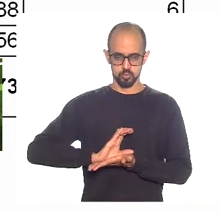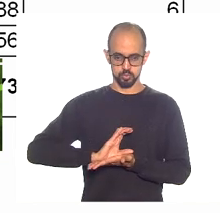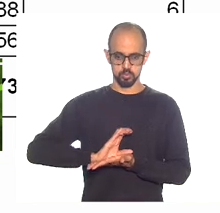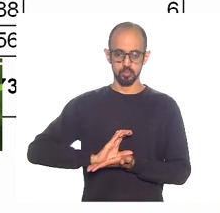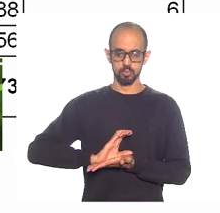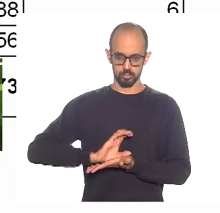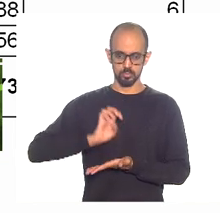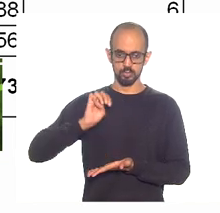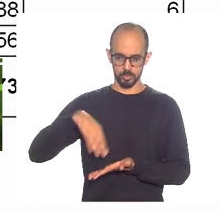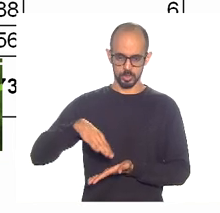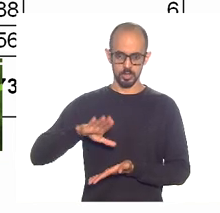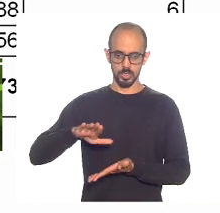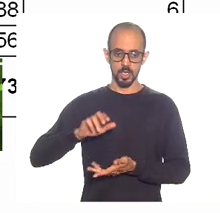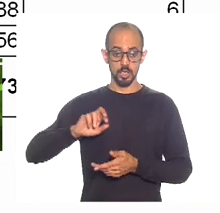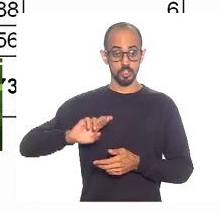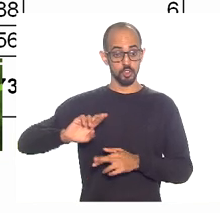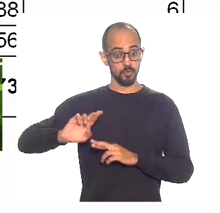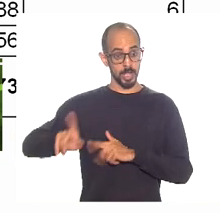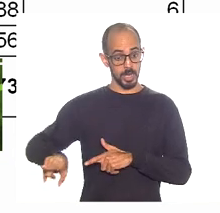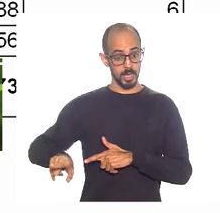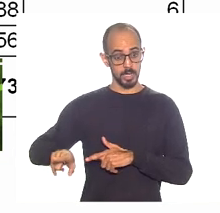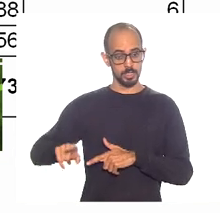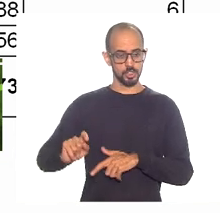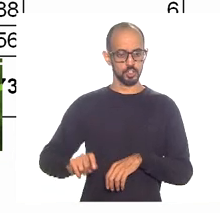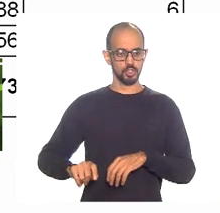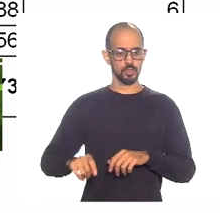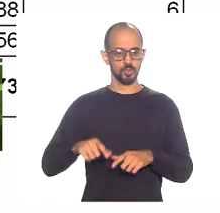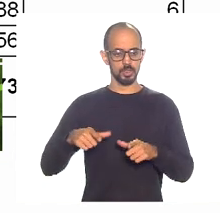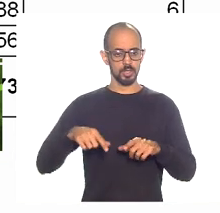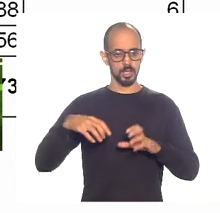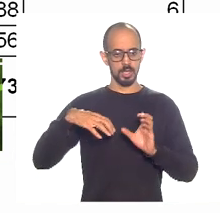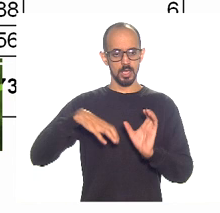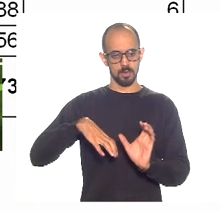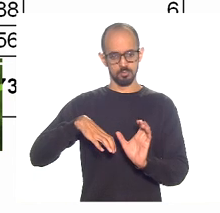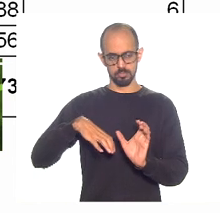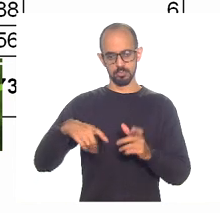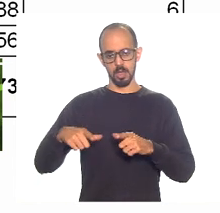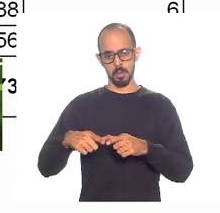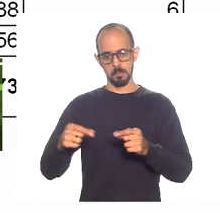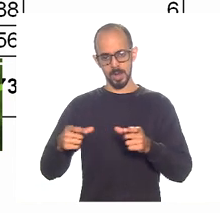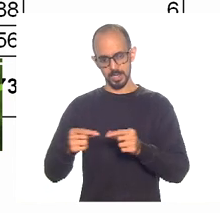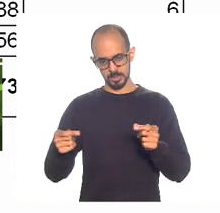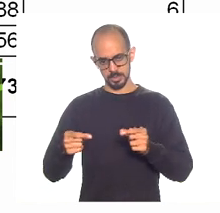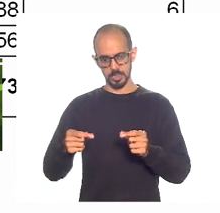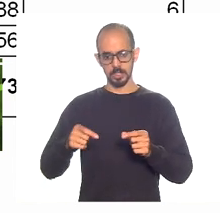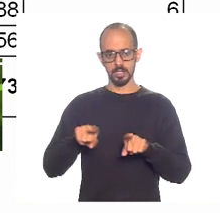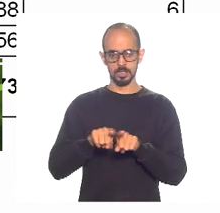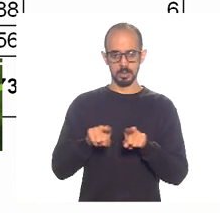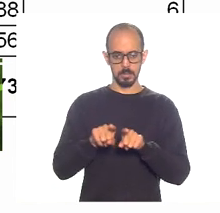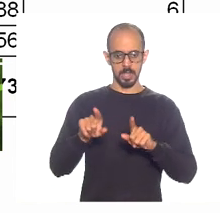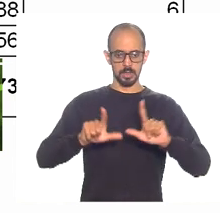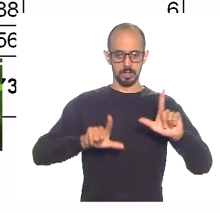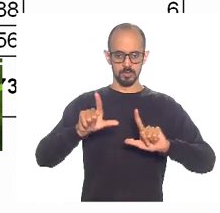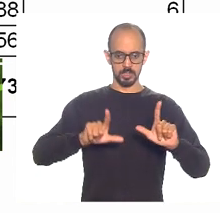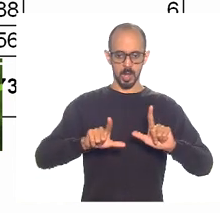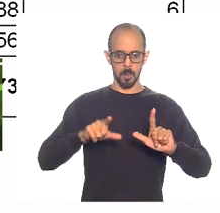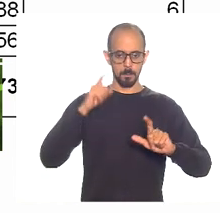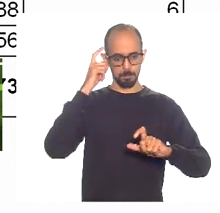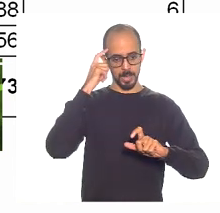os tecnocratas de Brasília acham e muita gente acha na própria imprensa, que o Rio é aquele